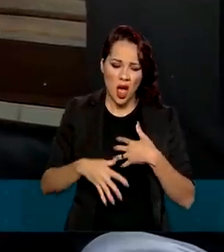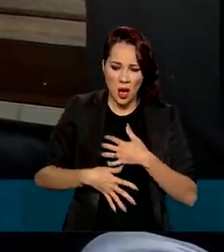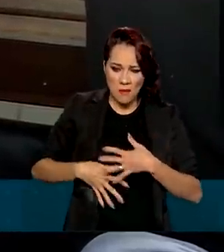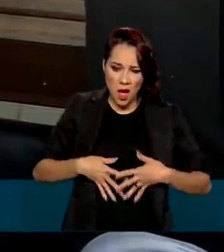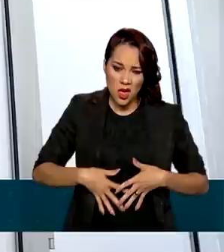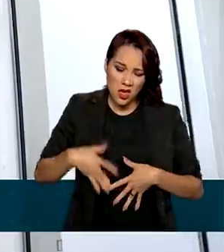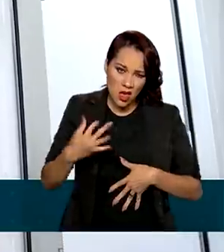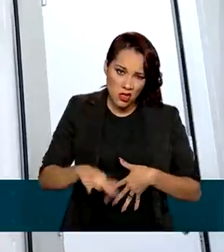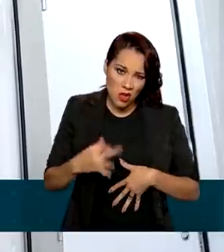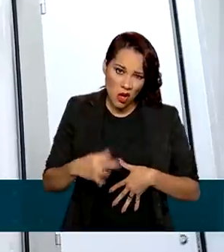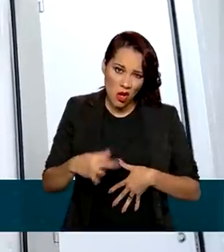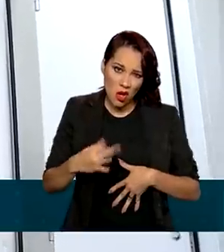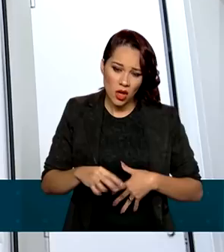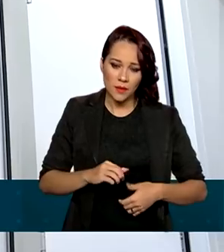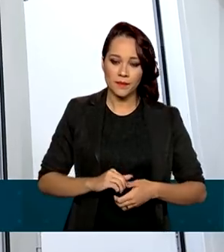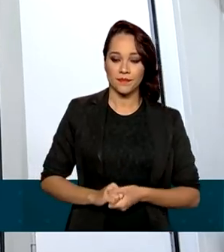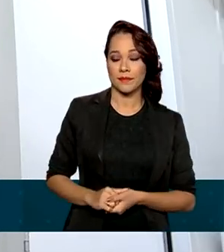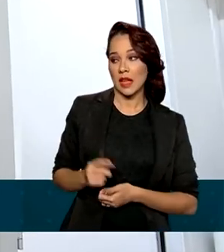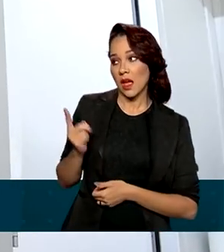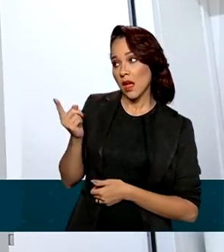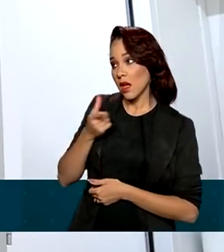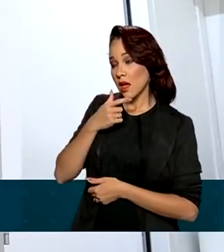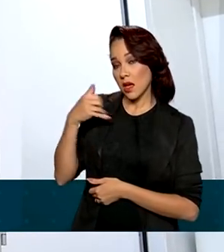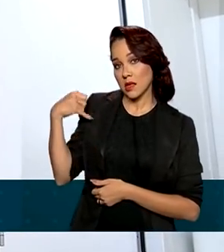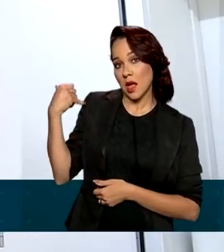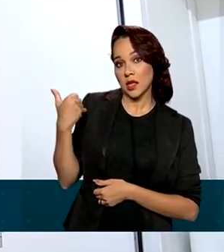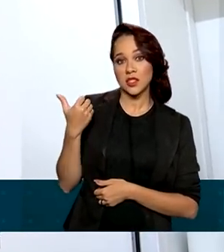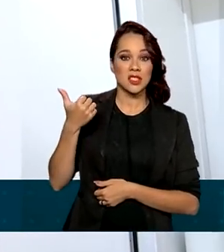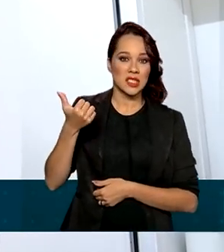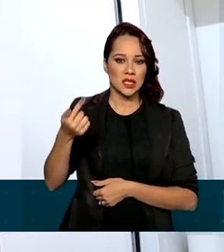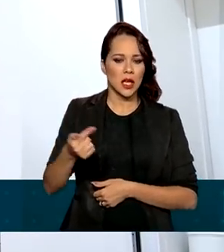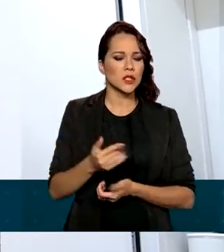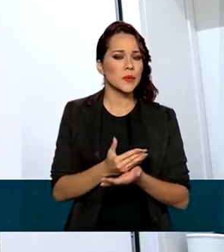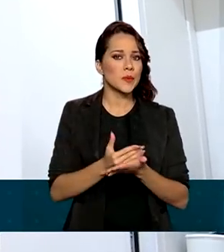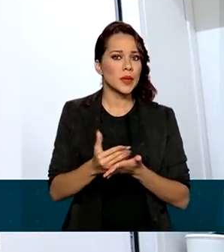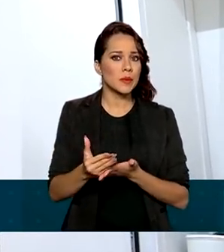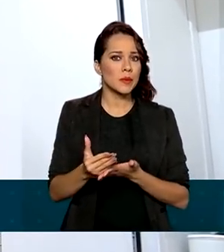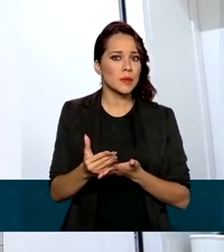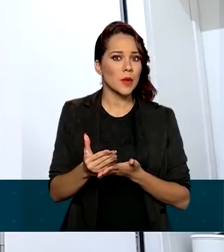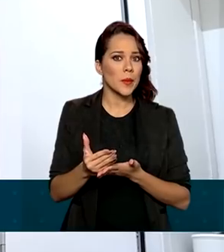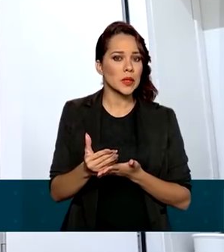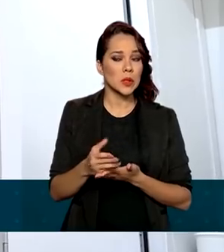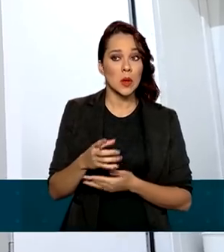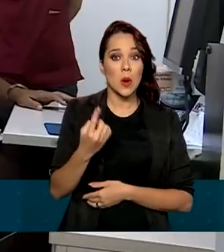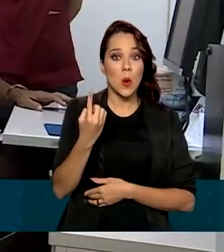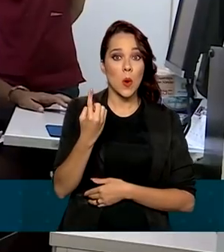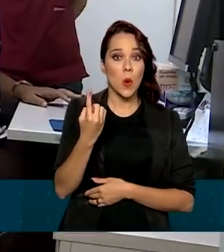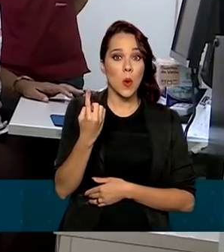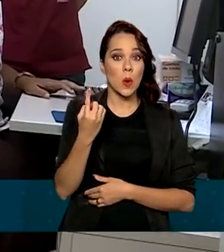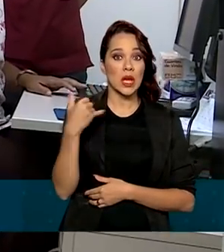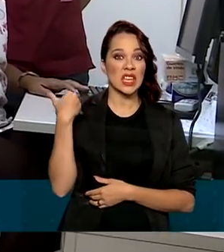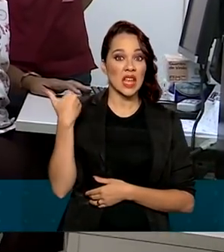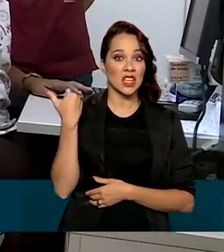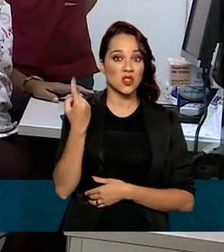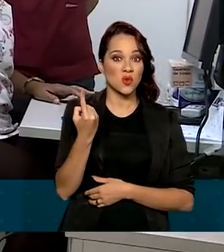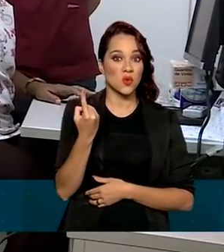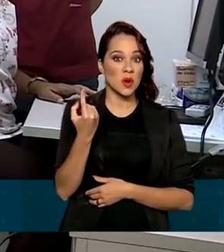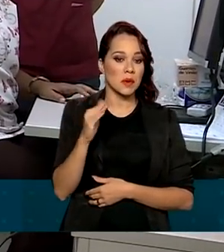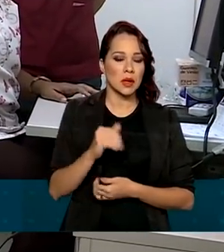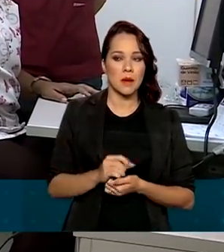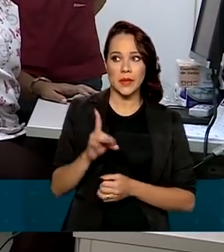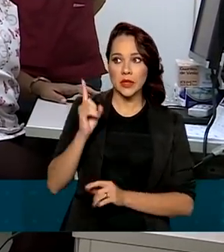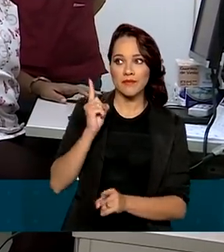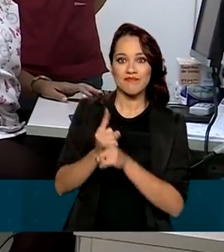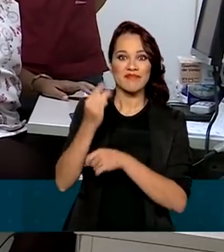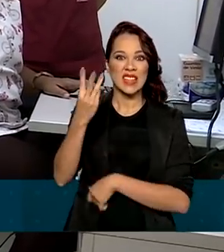barriguinha. O João Vitor, de 17 anos, teve as primeiras crises com um ano e meio de idade, mas só foi diagnosticado